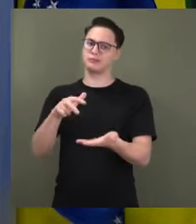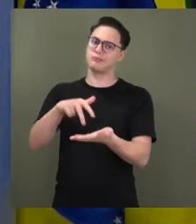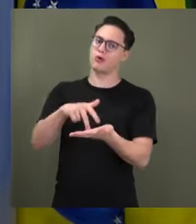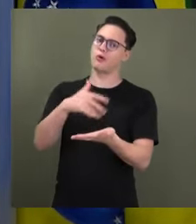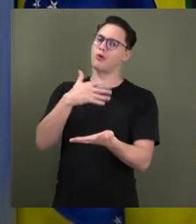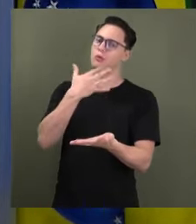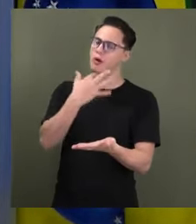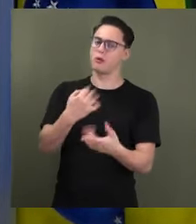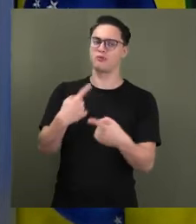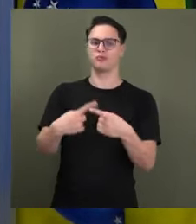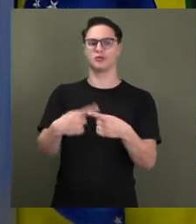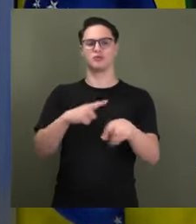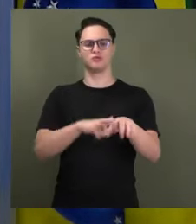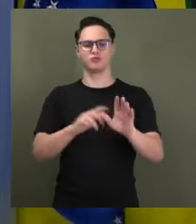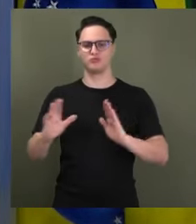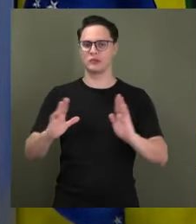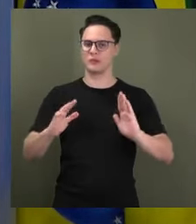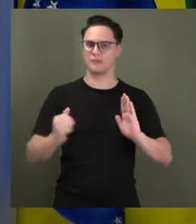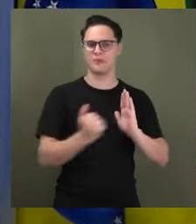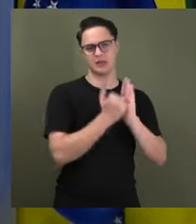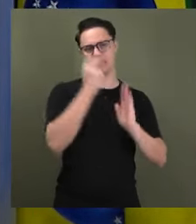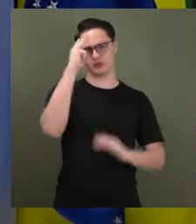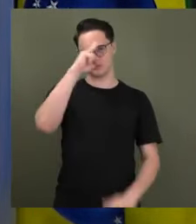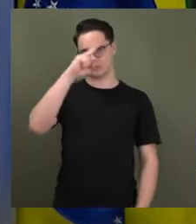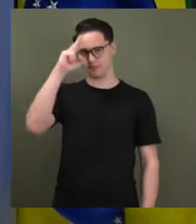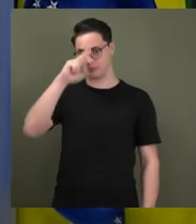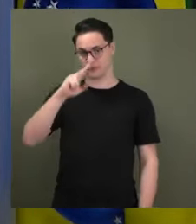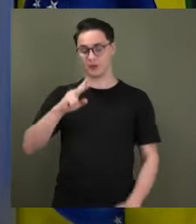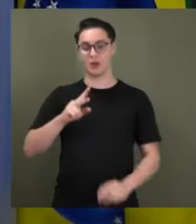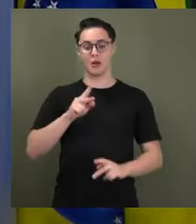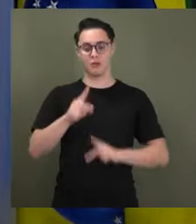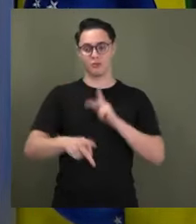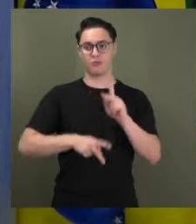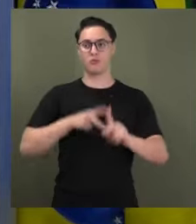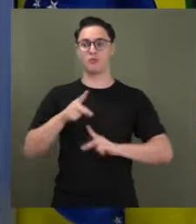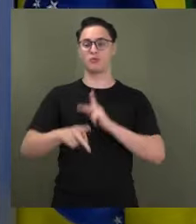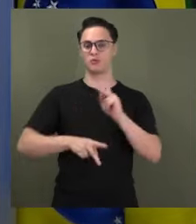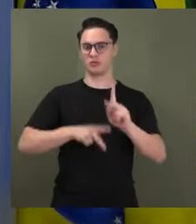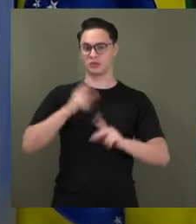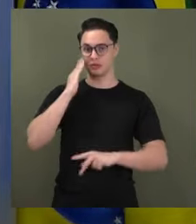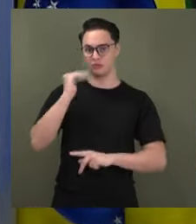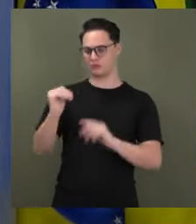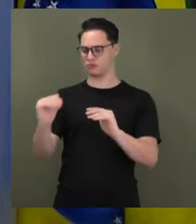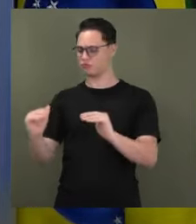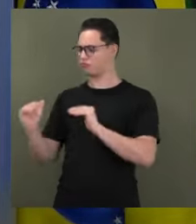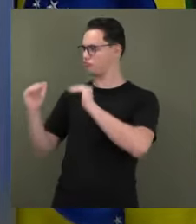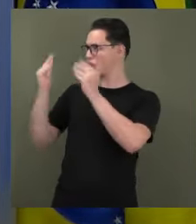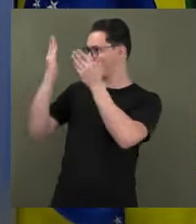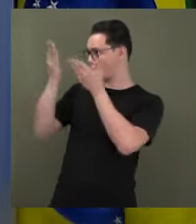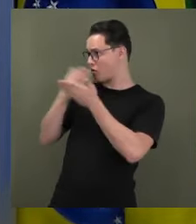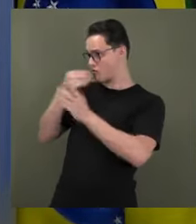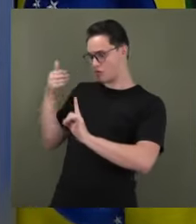nós estamos num momento histórico e que a população, a partir do nosso patrono dessa Casa, Rui Barbosa,